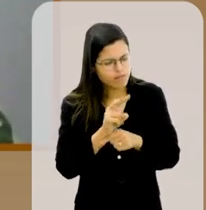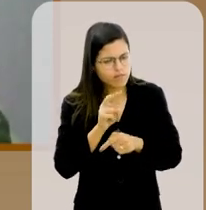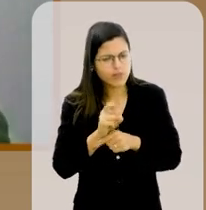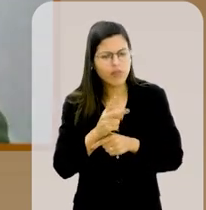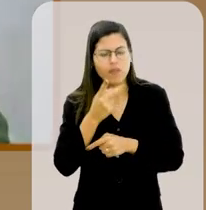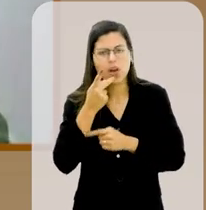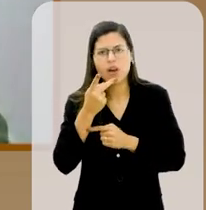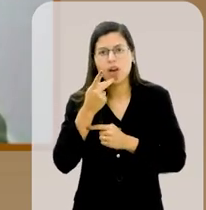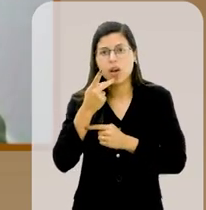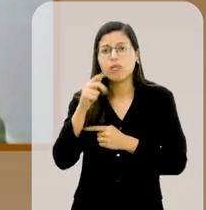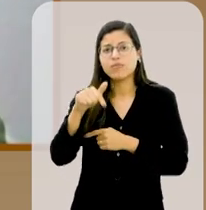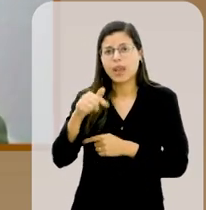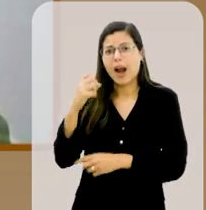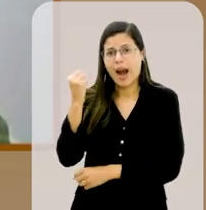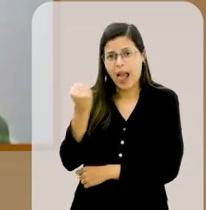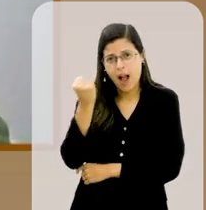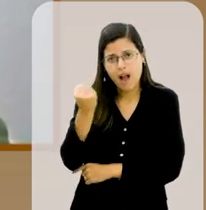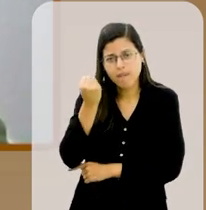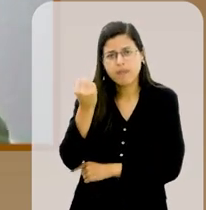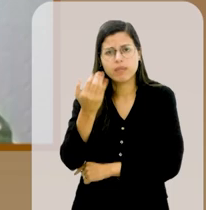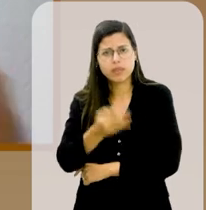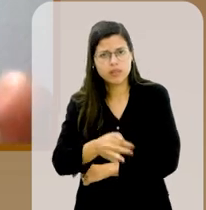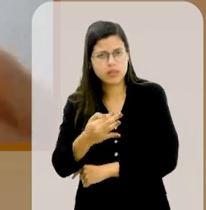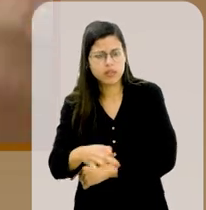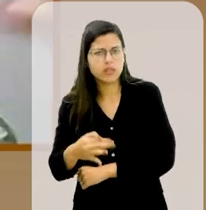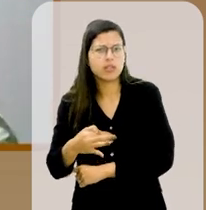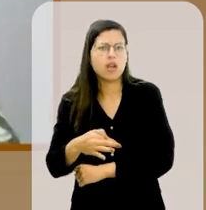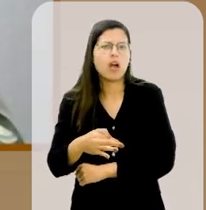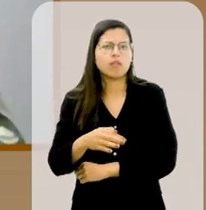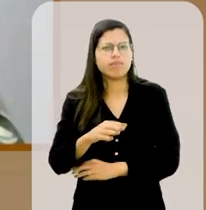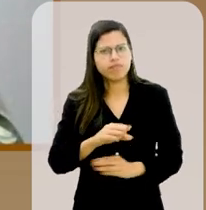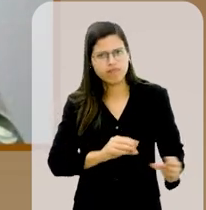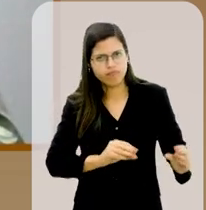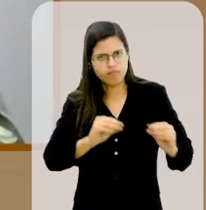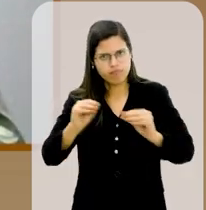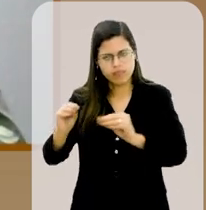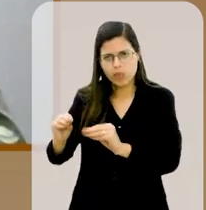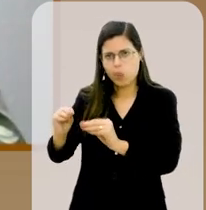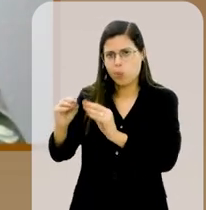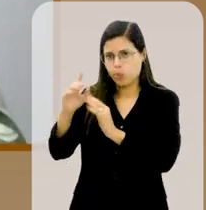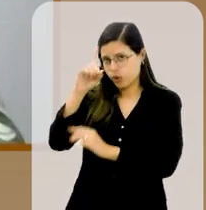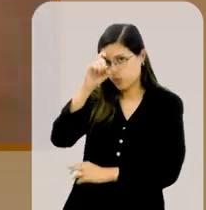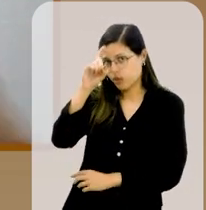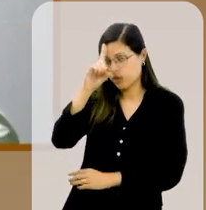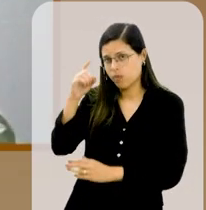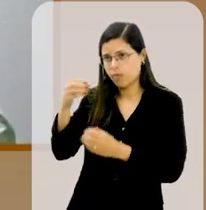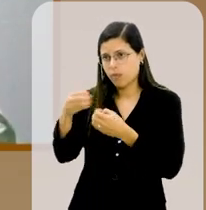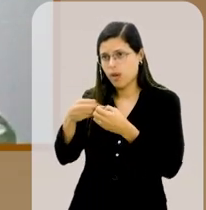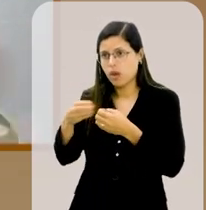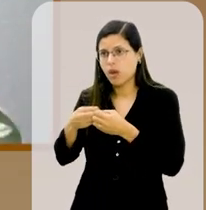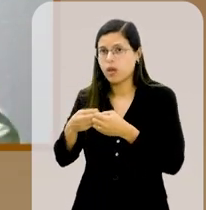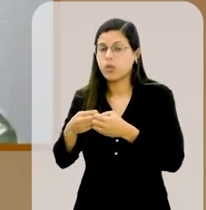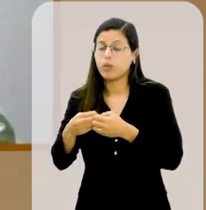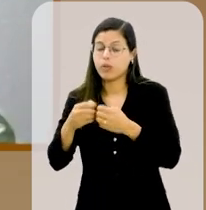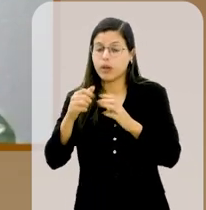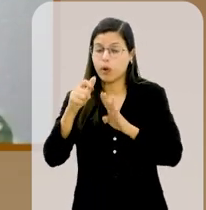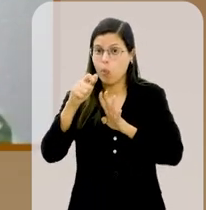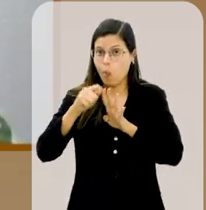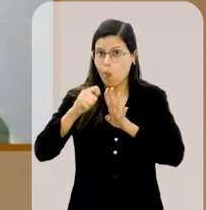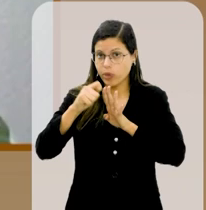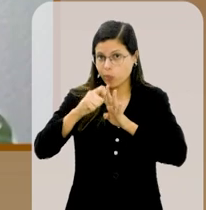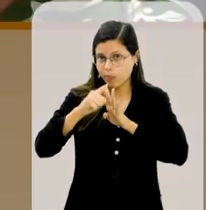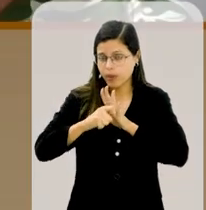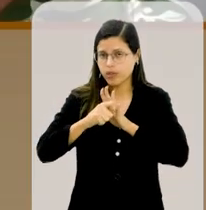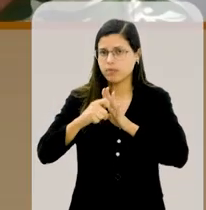gravemente ferida. Imediatamente, eles me conduziram para o hospital próximo e a partir daí, passei quatro meses